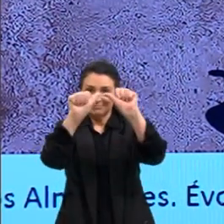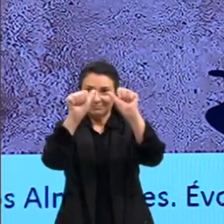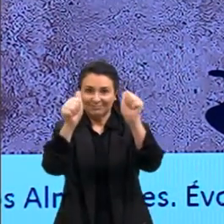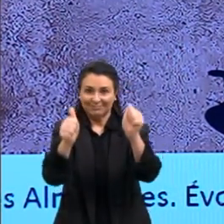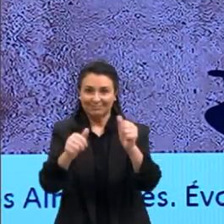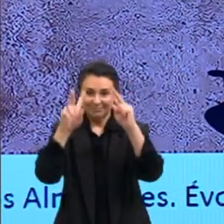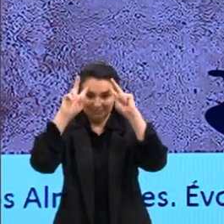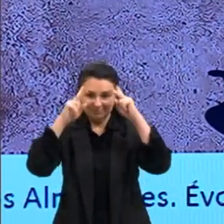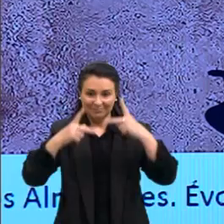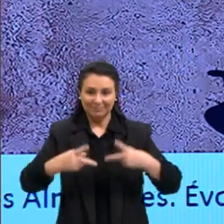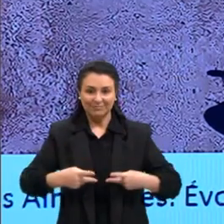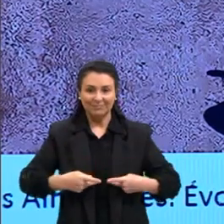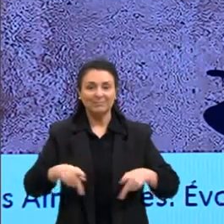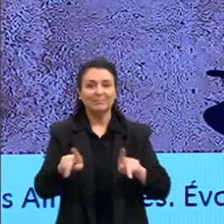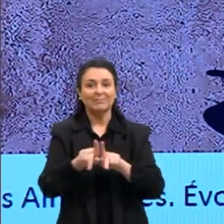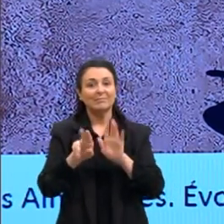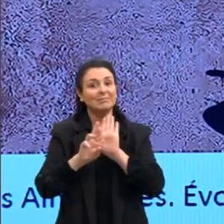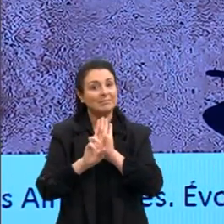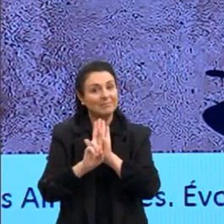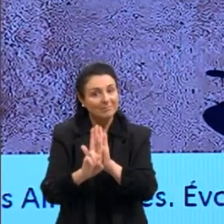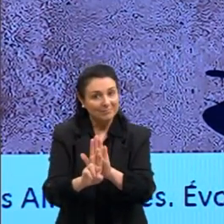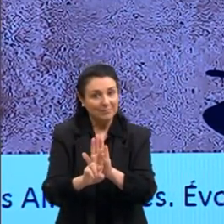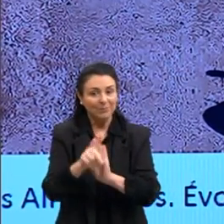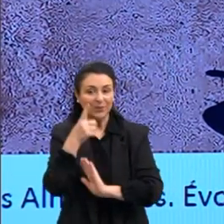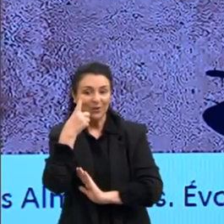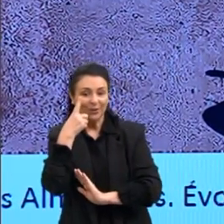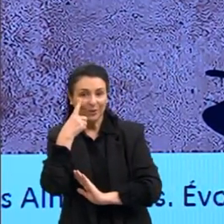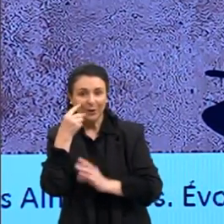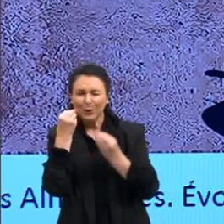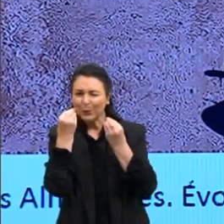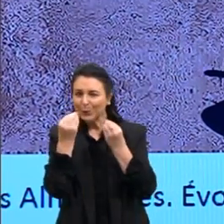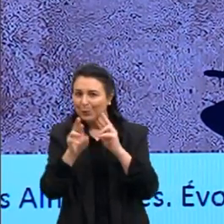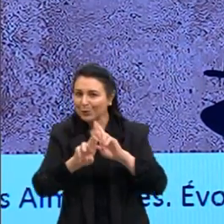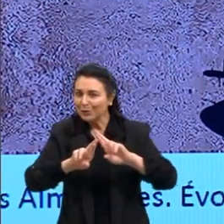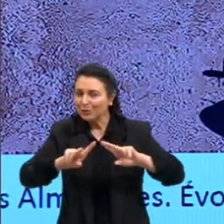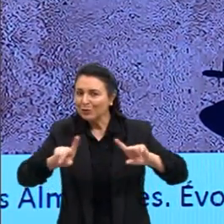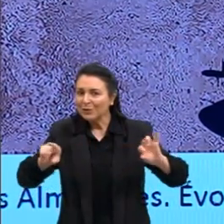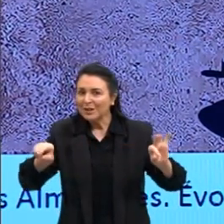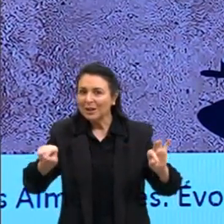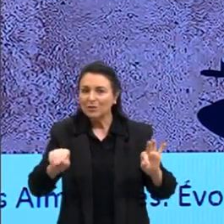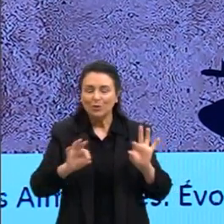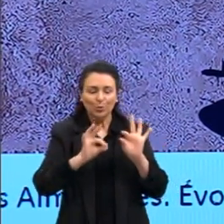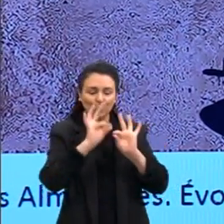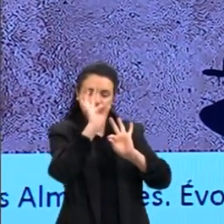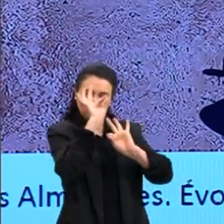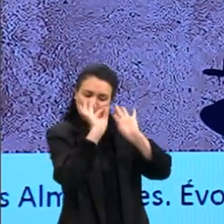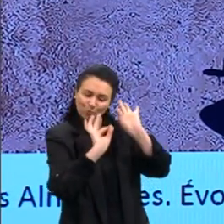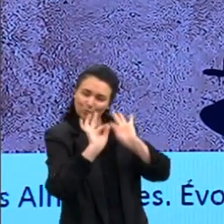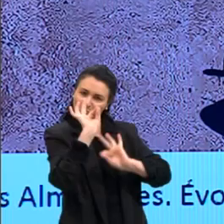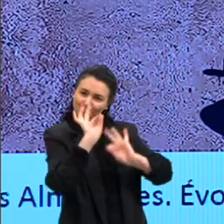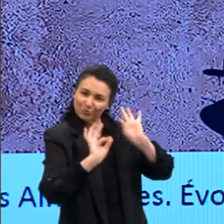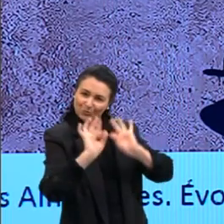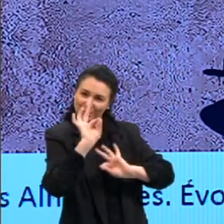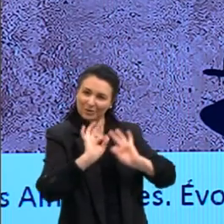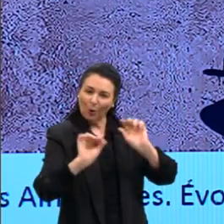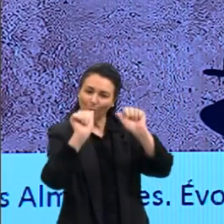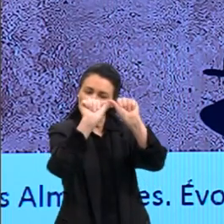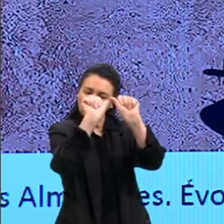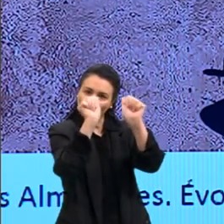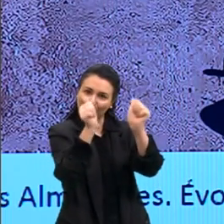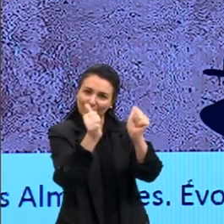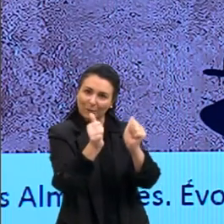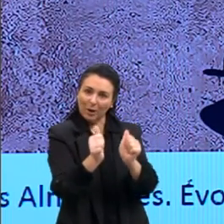representada, e olha a diferença no traço, no trato da imagem. Muito